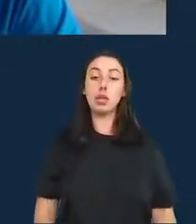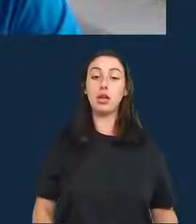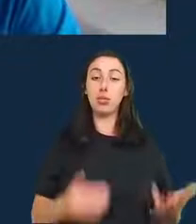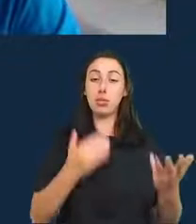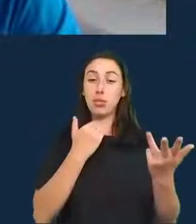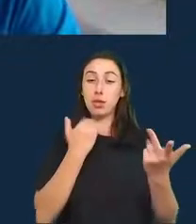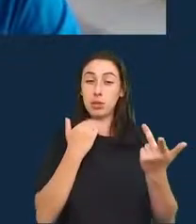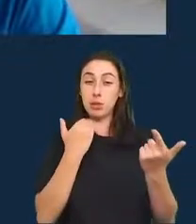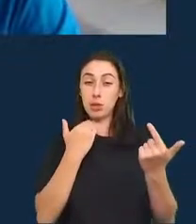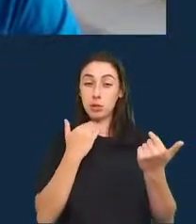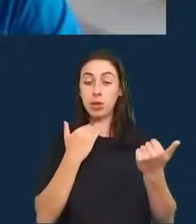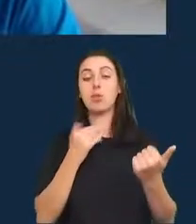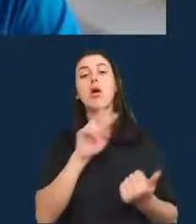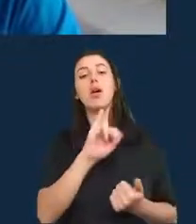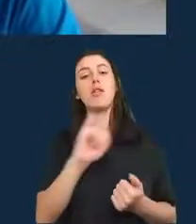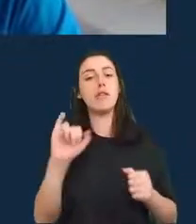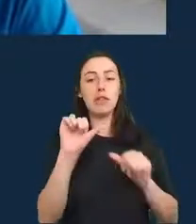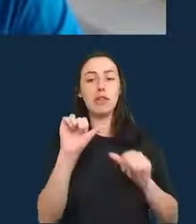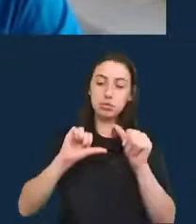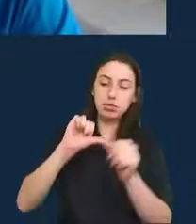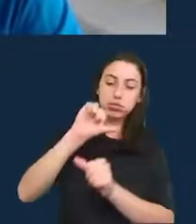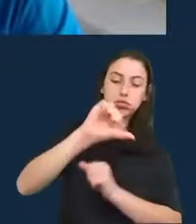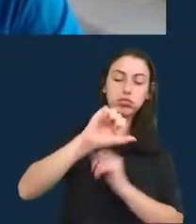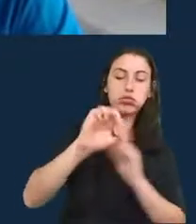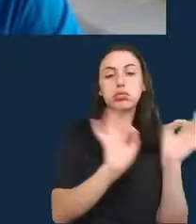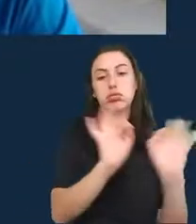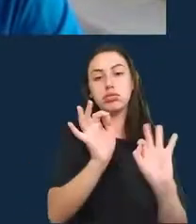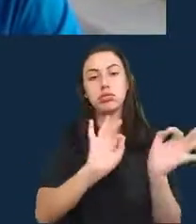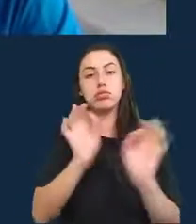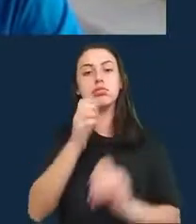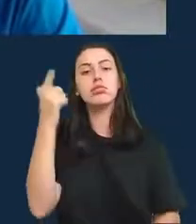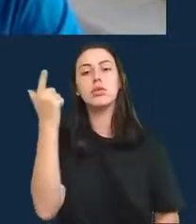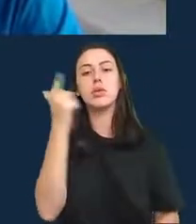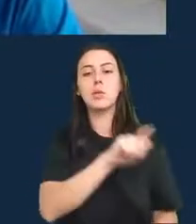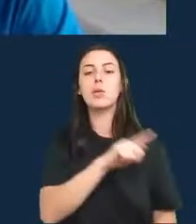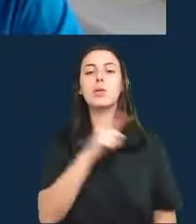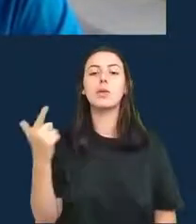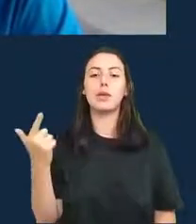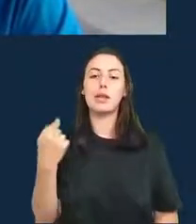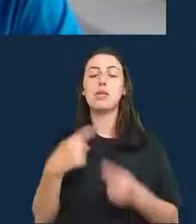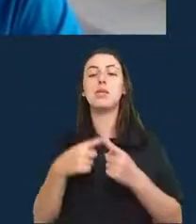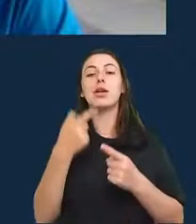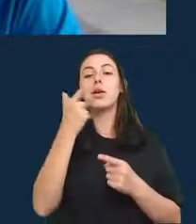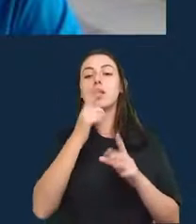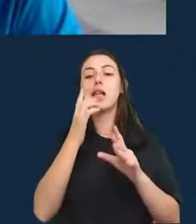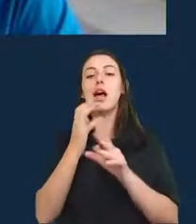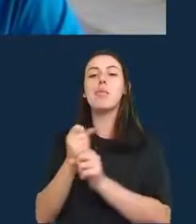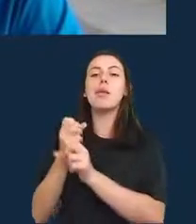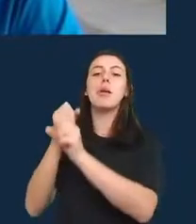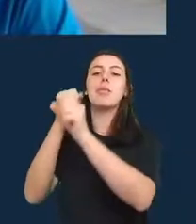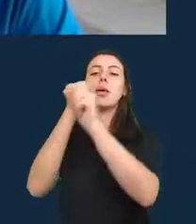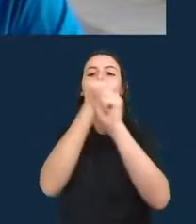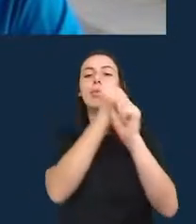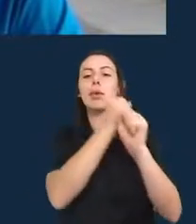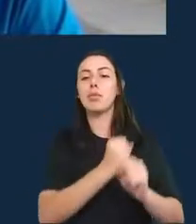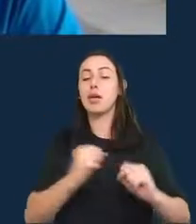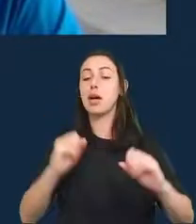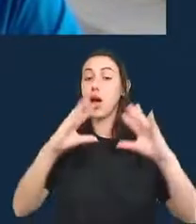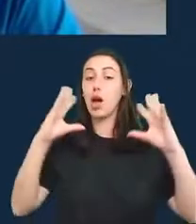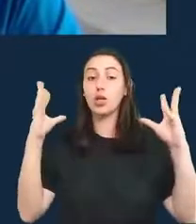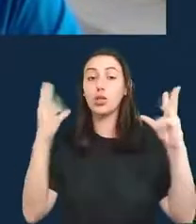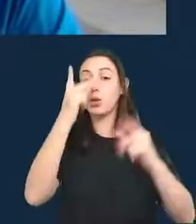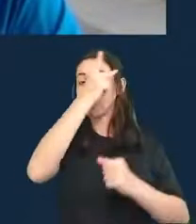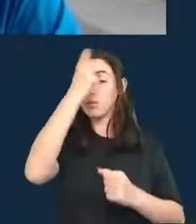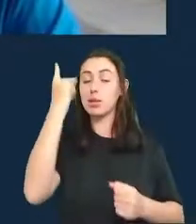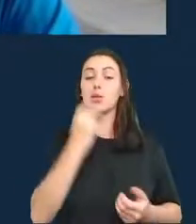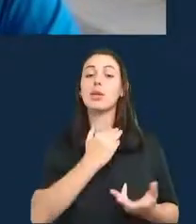corrigidas, porque eles vão conseguir, eles não conseguiram contar todas as mortes durante a fase mais grave, então veremos isso daqui para